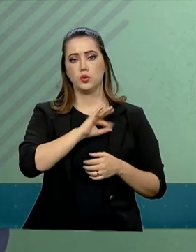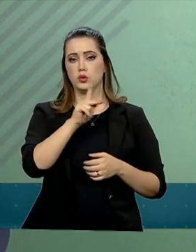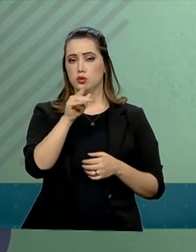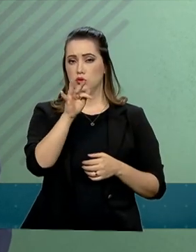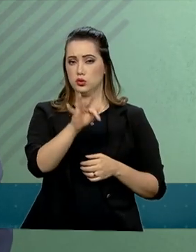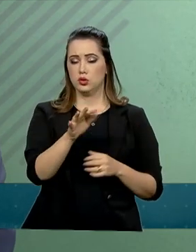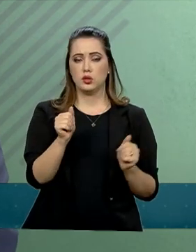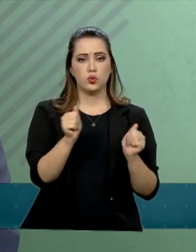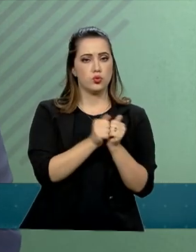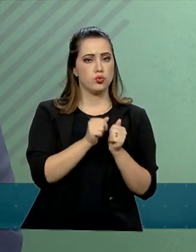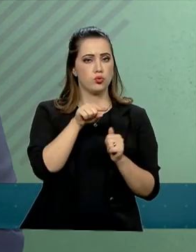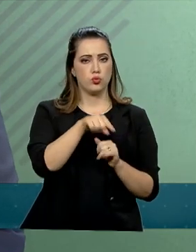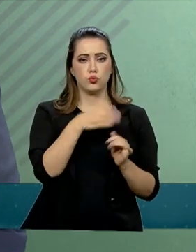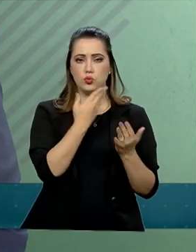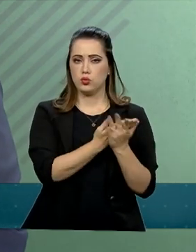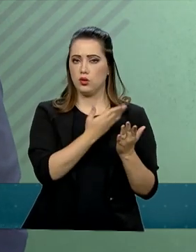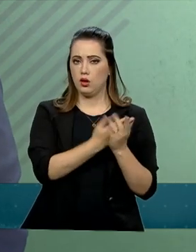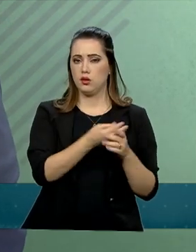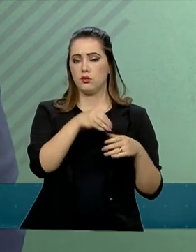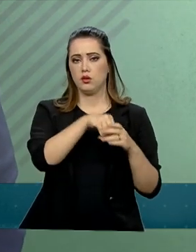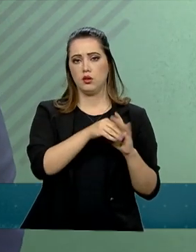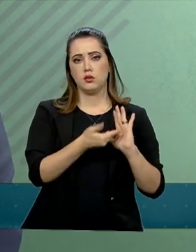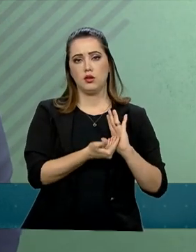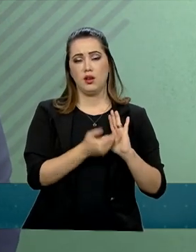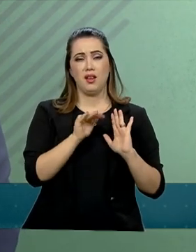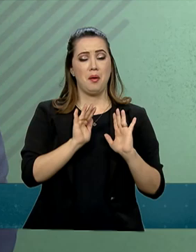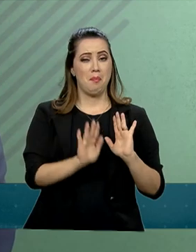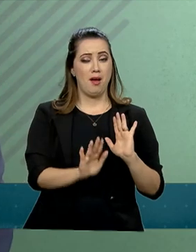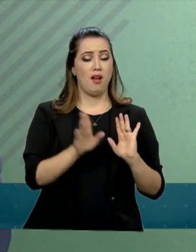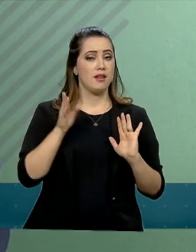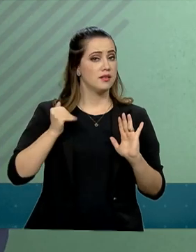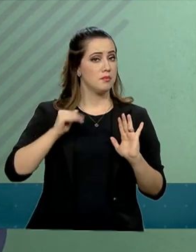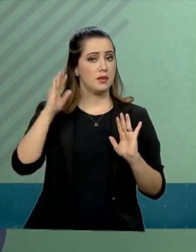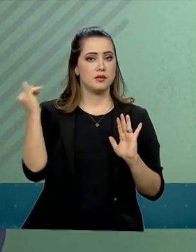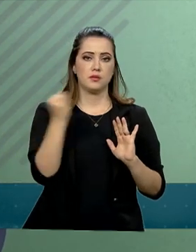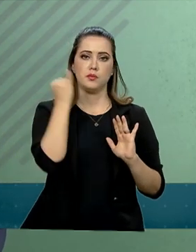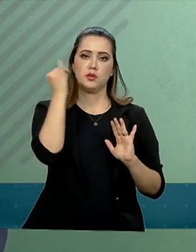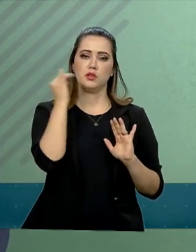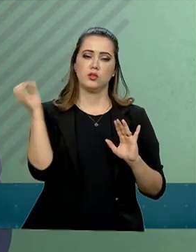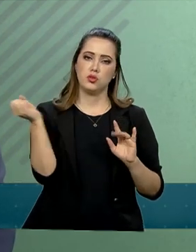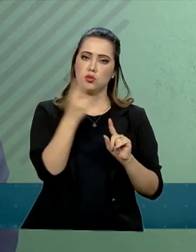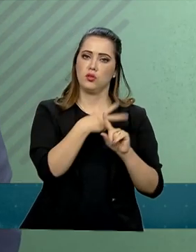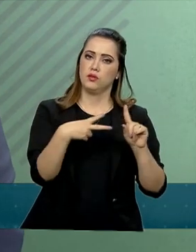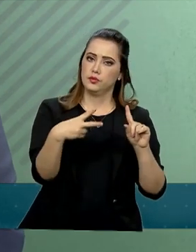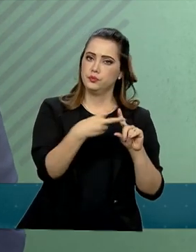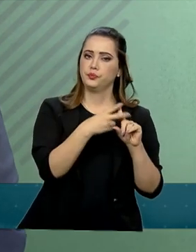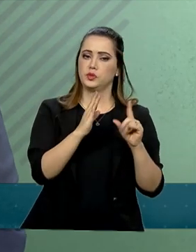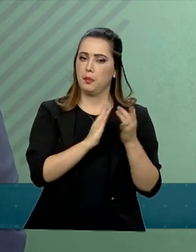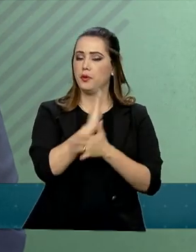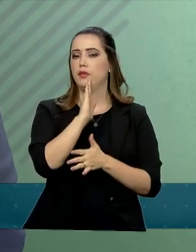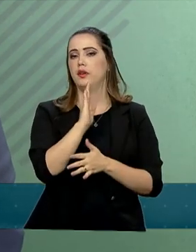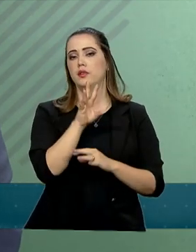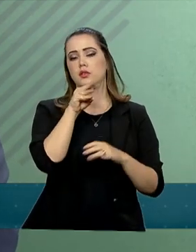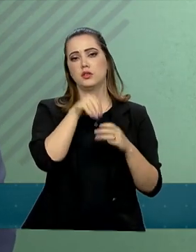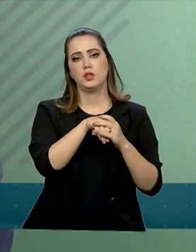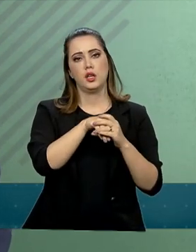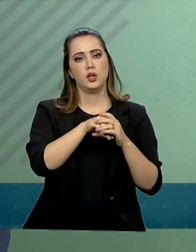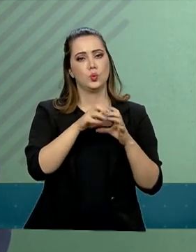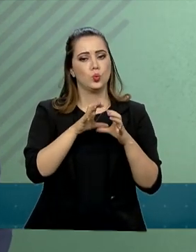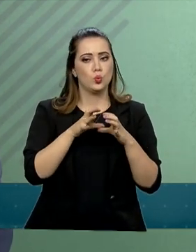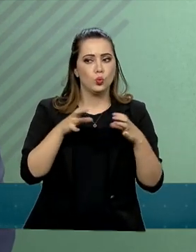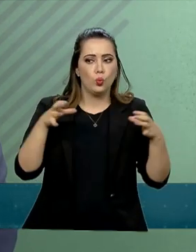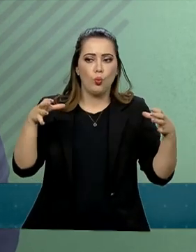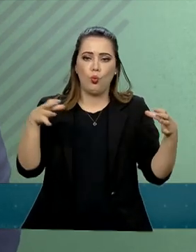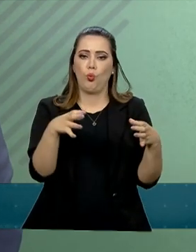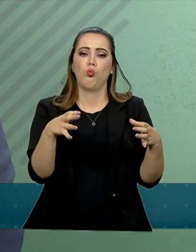aquela casa, mas o presidente reforça que o mais importante é a aprovação da nova Previdência, dentro de um contexto maior,